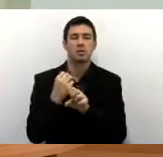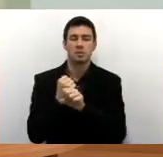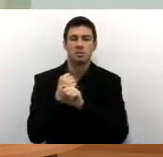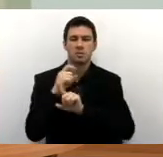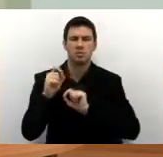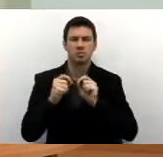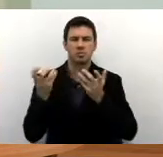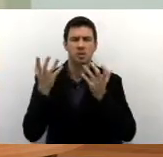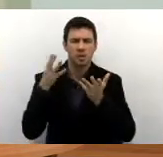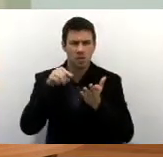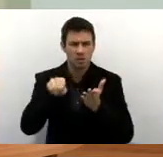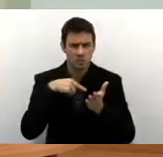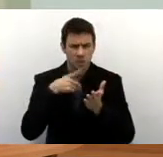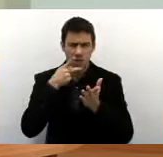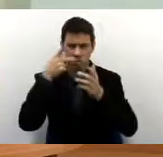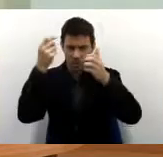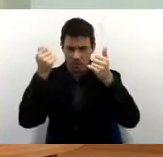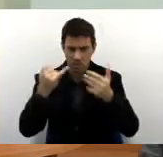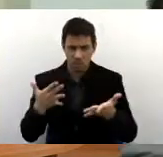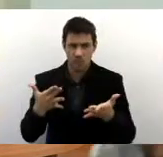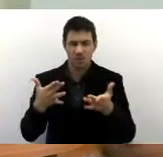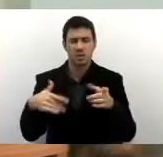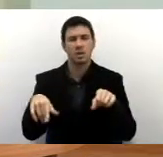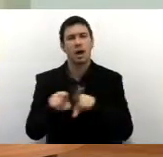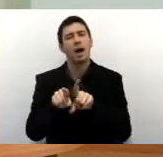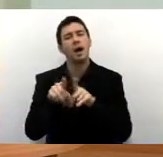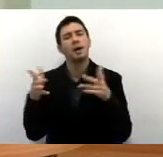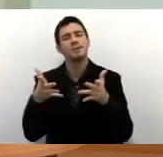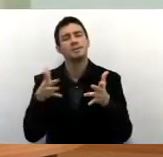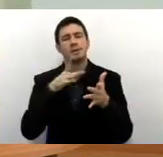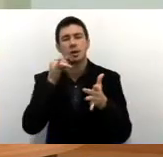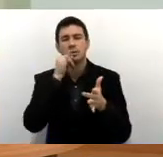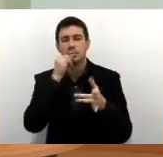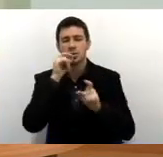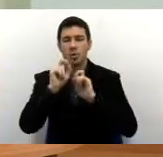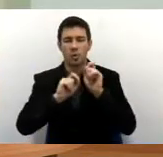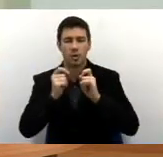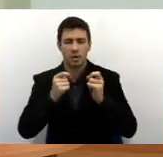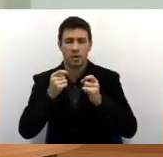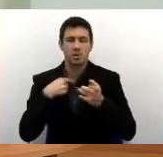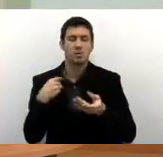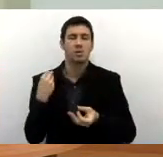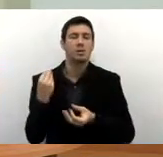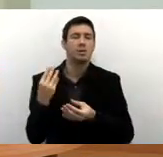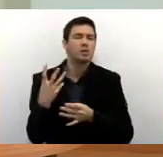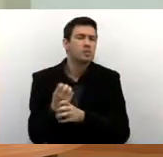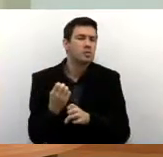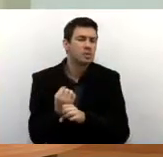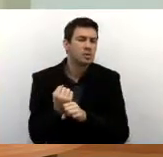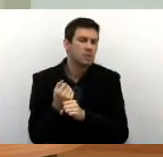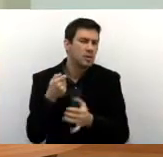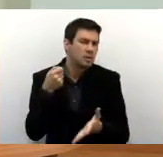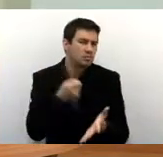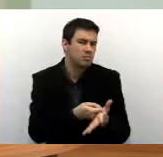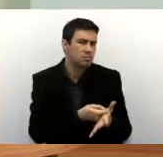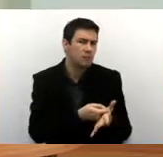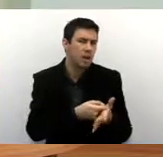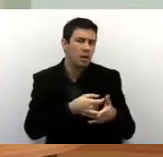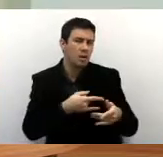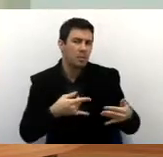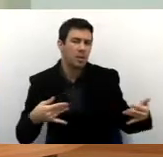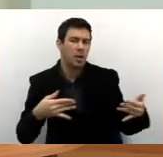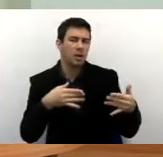gostaria que o senhor destrinchasse um pouco a questão orçamentária. Quanto será para a folha de pagamento? Quanto será para